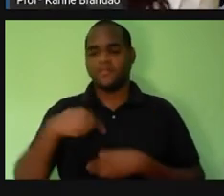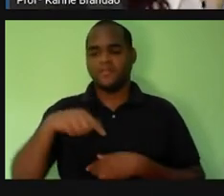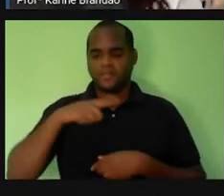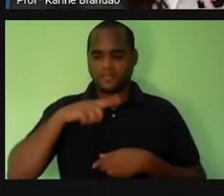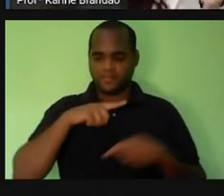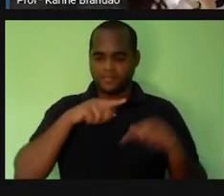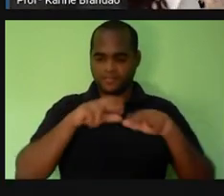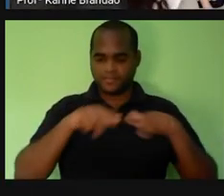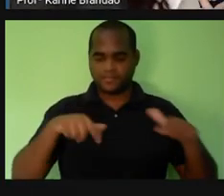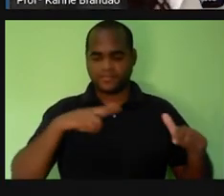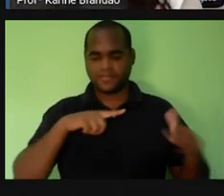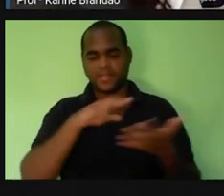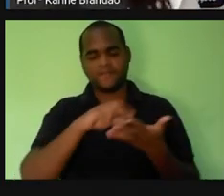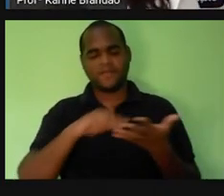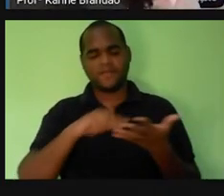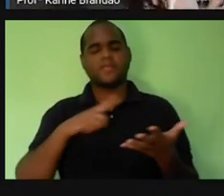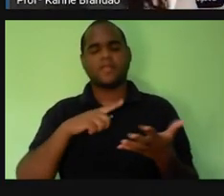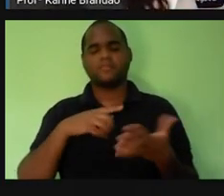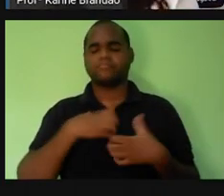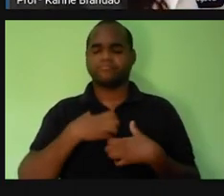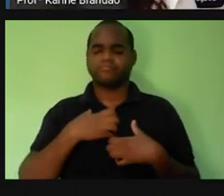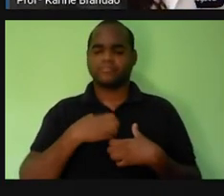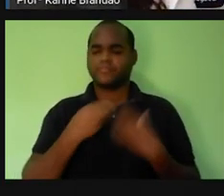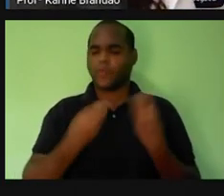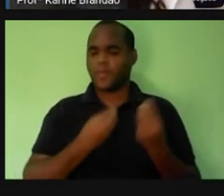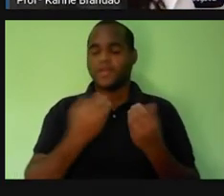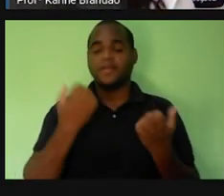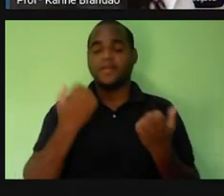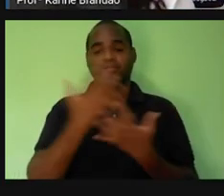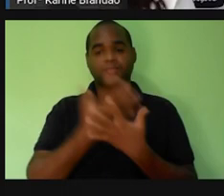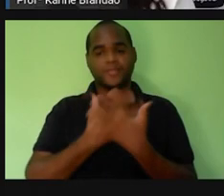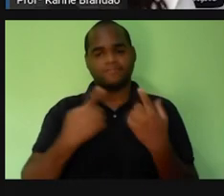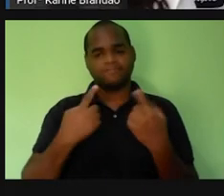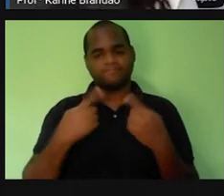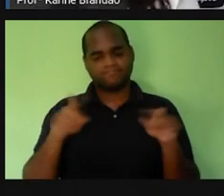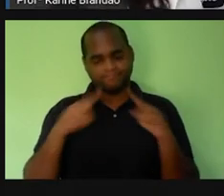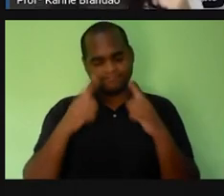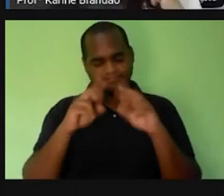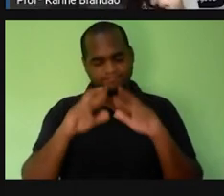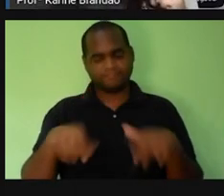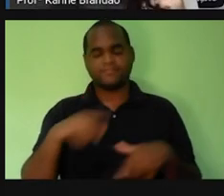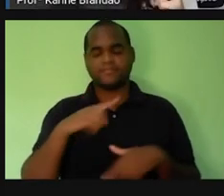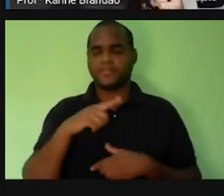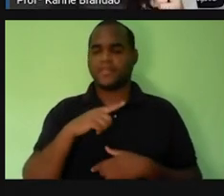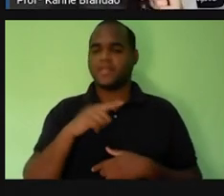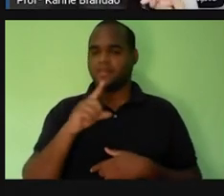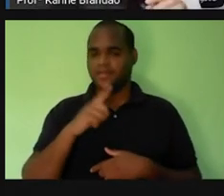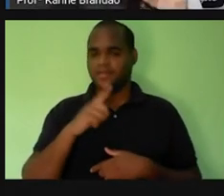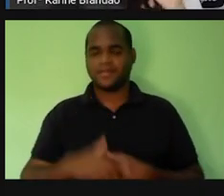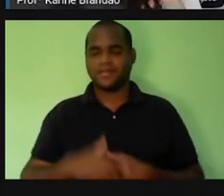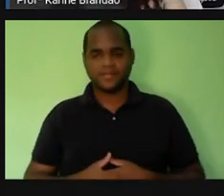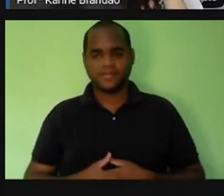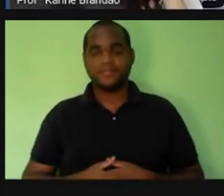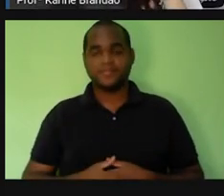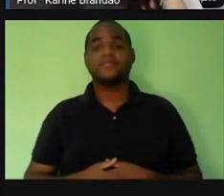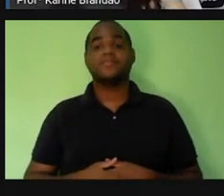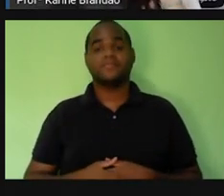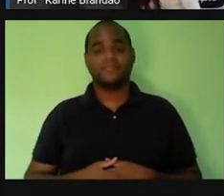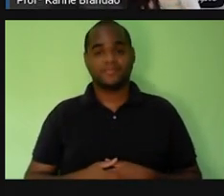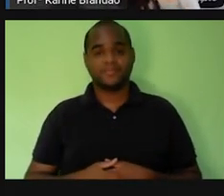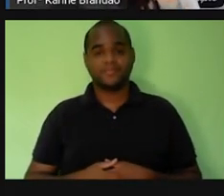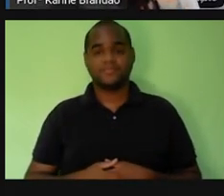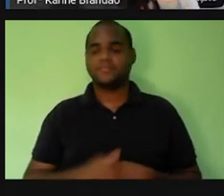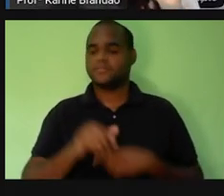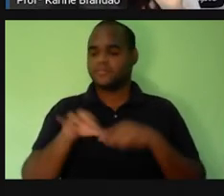tenham sentido, né? E essa música, ela traz um pouquinho disso, né? Olha como ele diz que